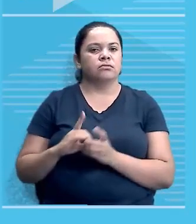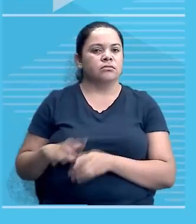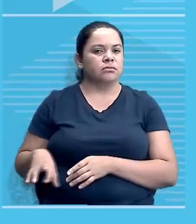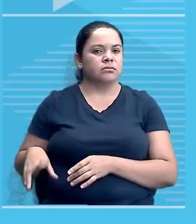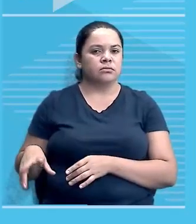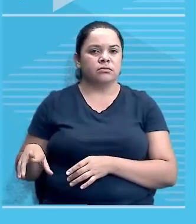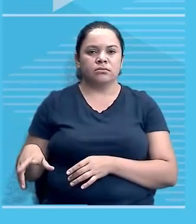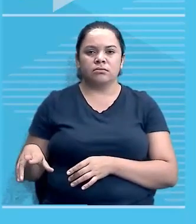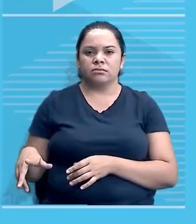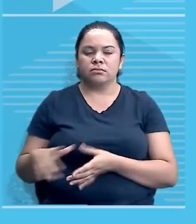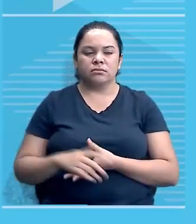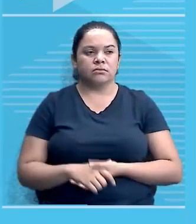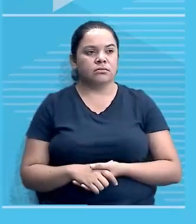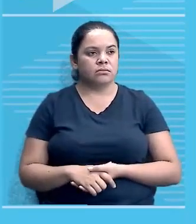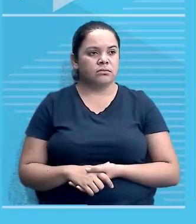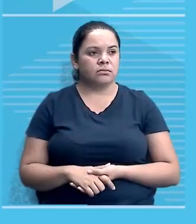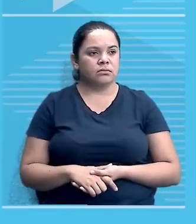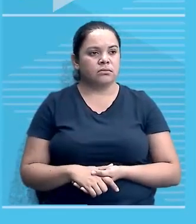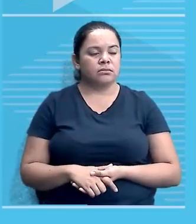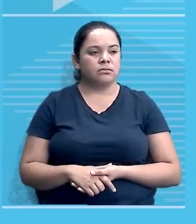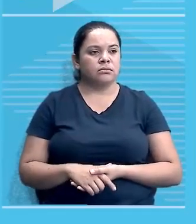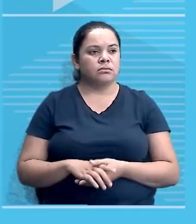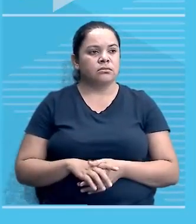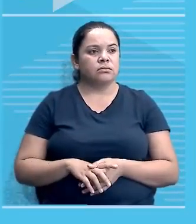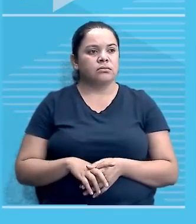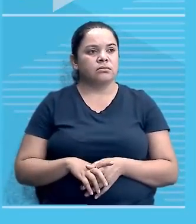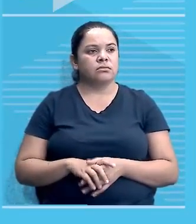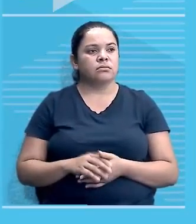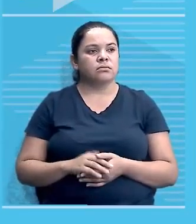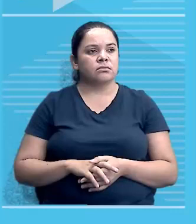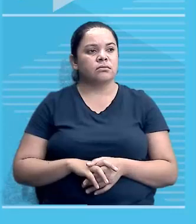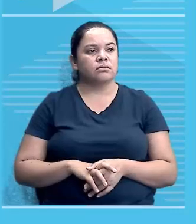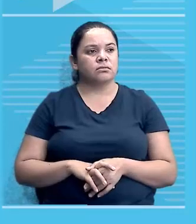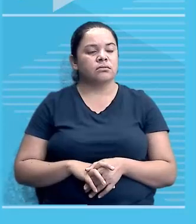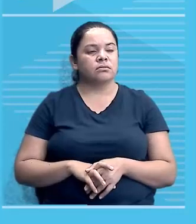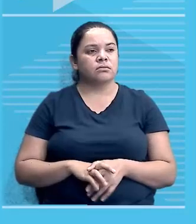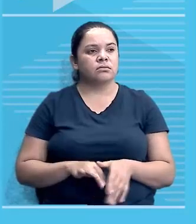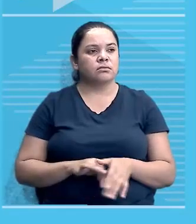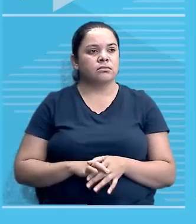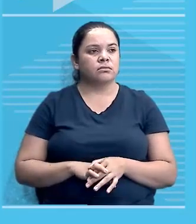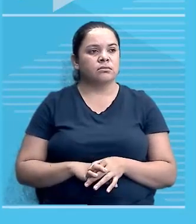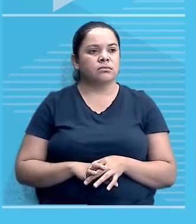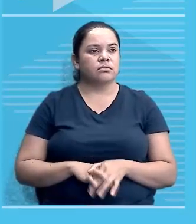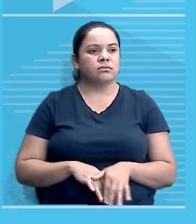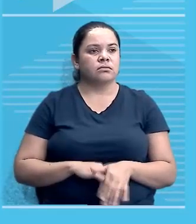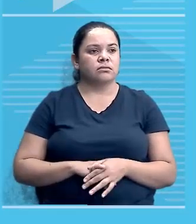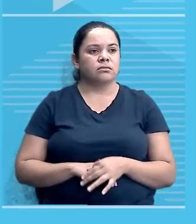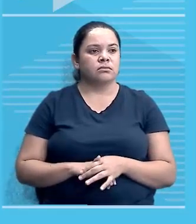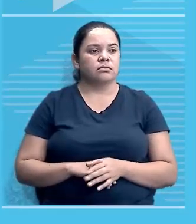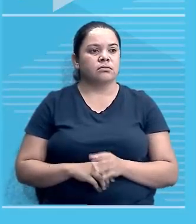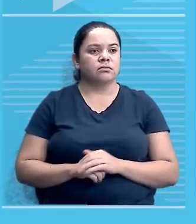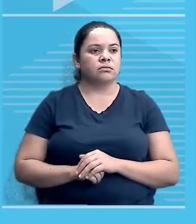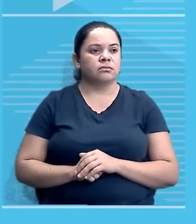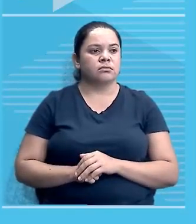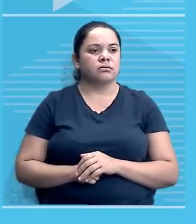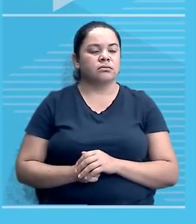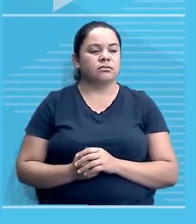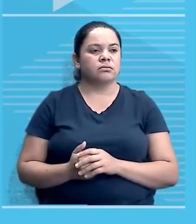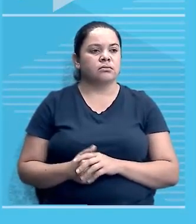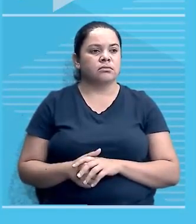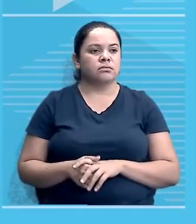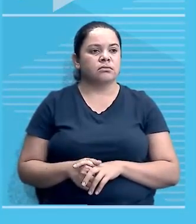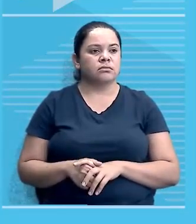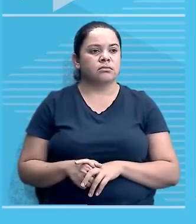ele está indo além do que ele de fato deveria ter permanecido. e, meus queridos, minhas queridas, para